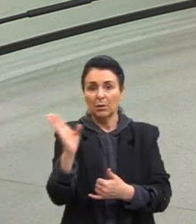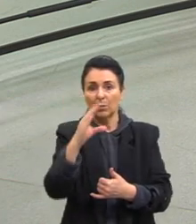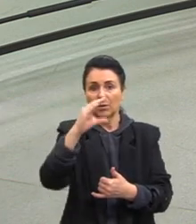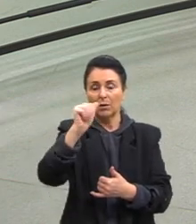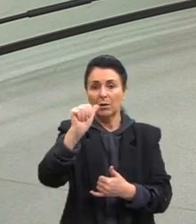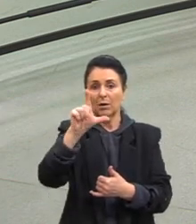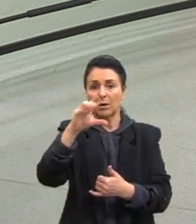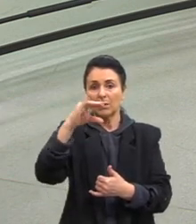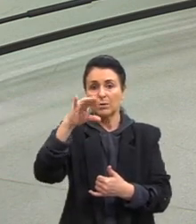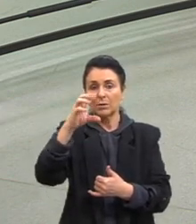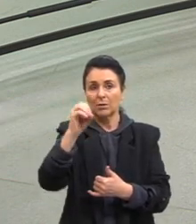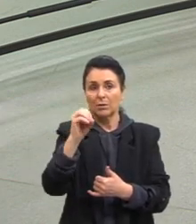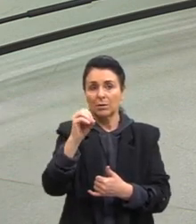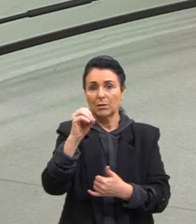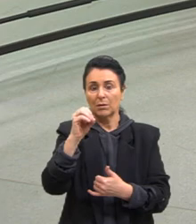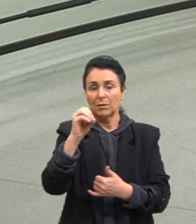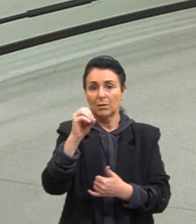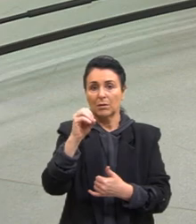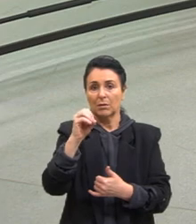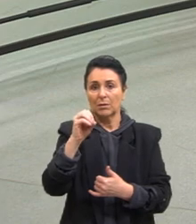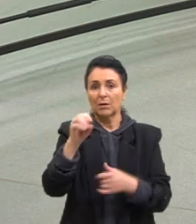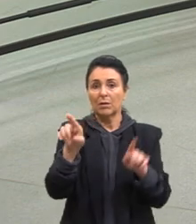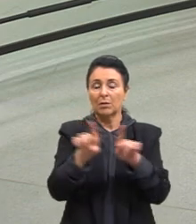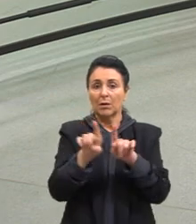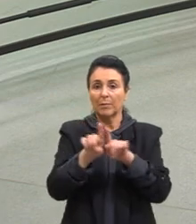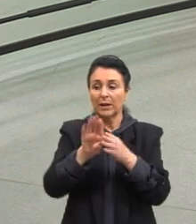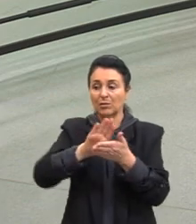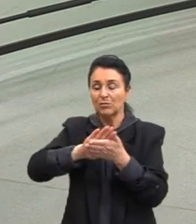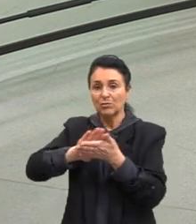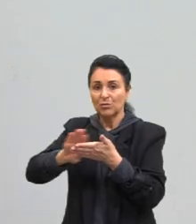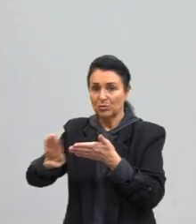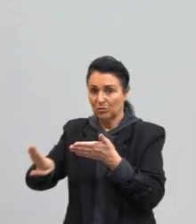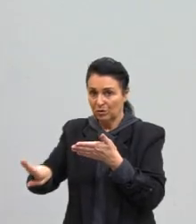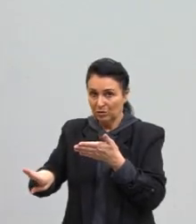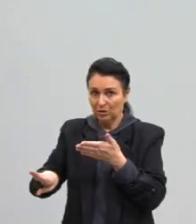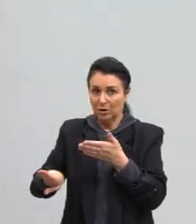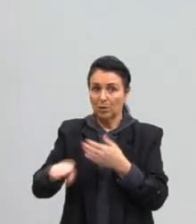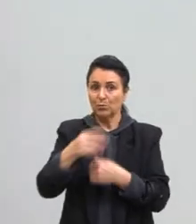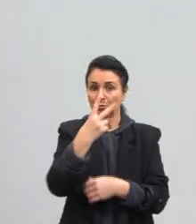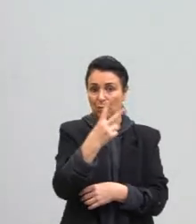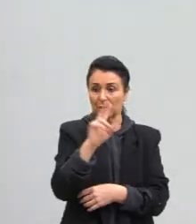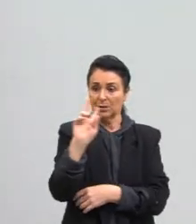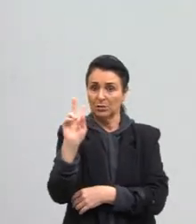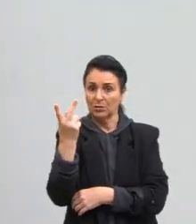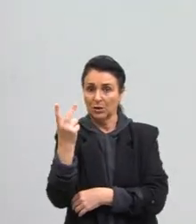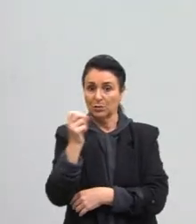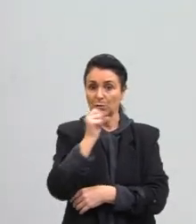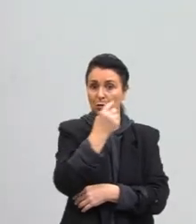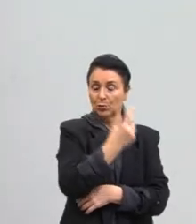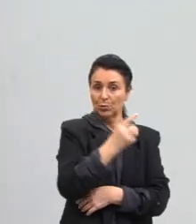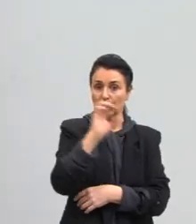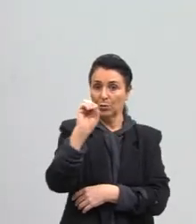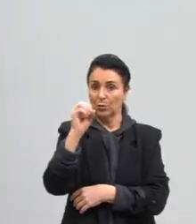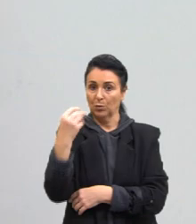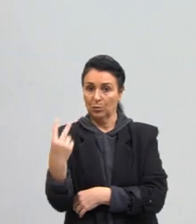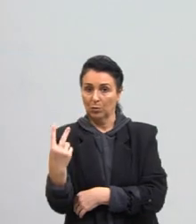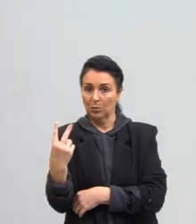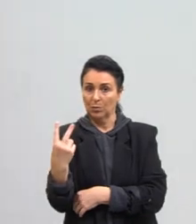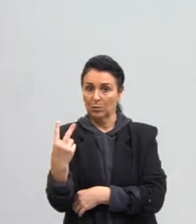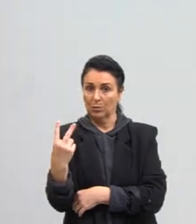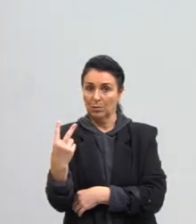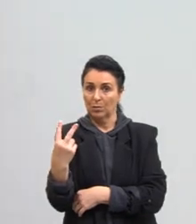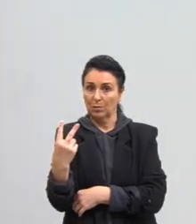um hidróxido vou cortar os dois hidrogênios e um oxigênio ficando só com um, o sobra?